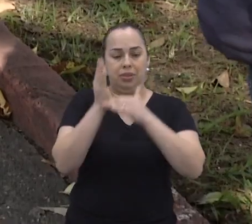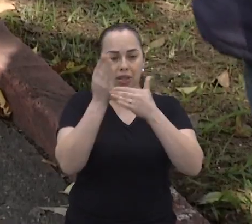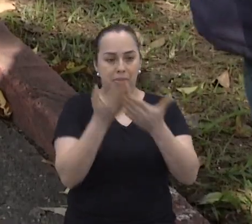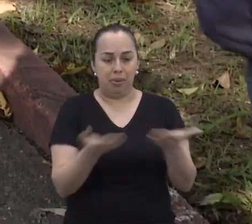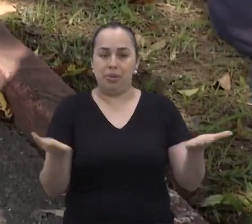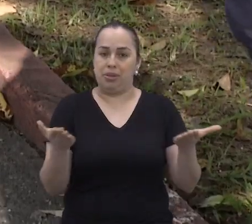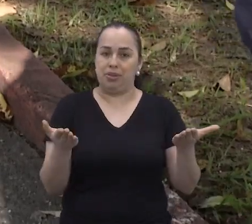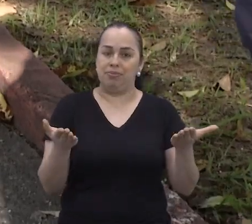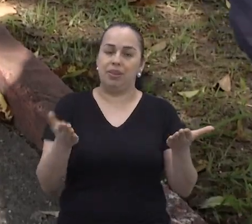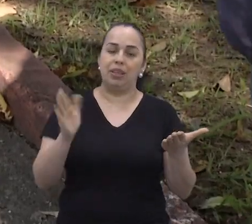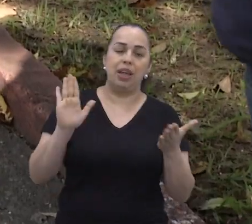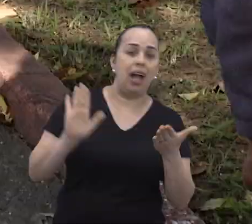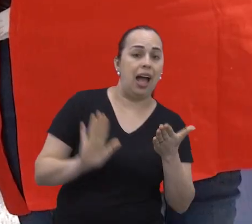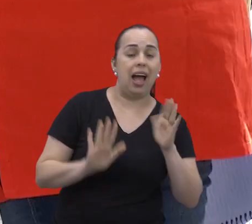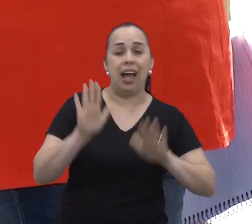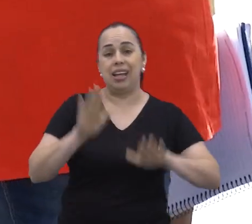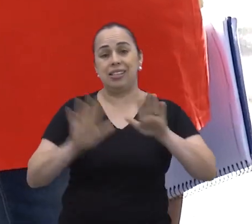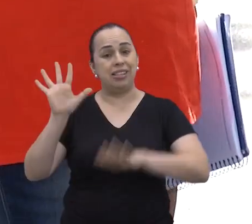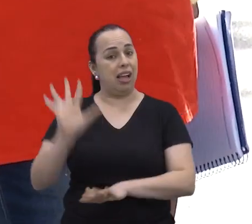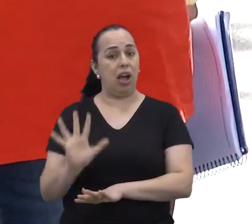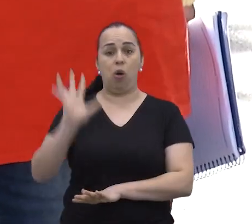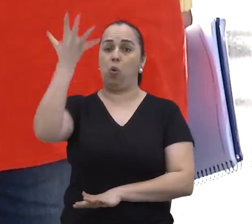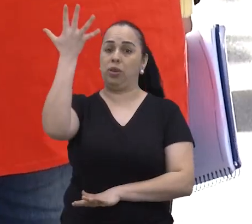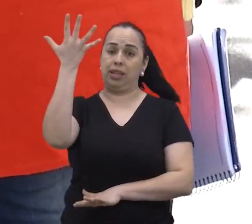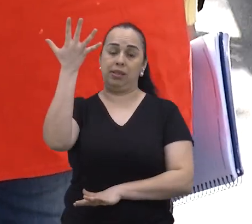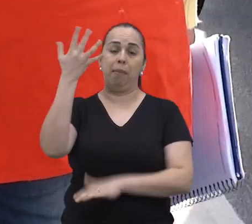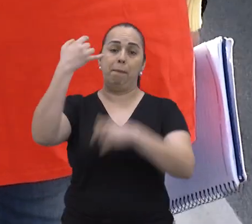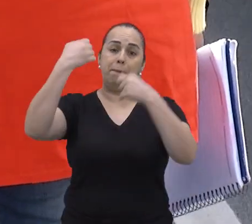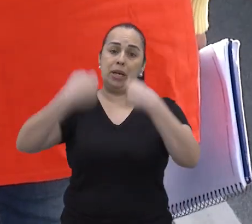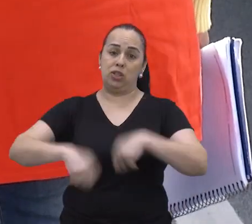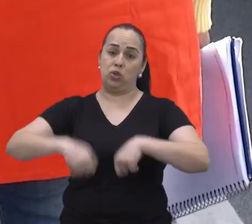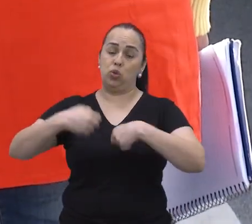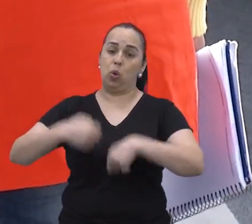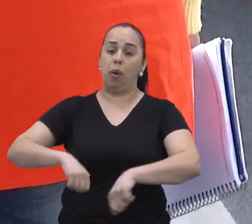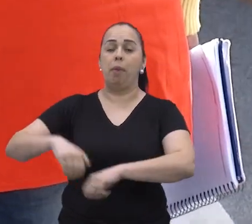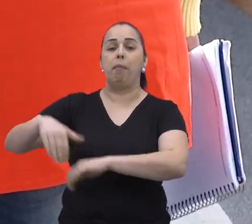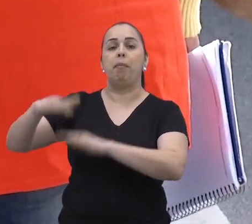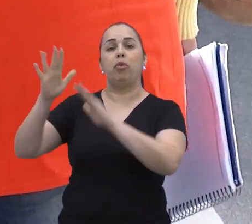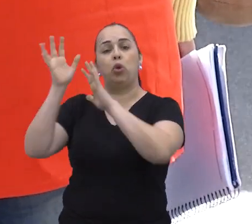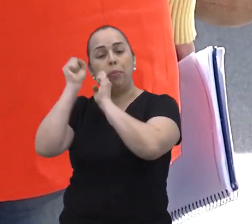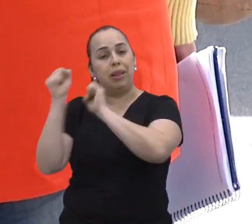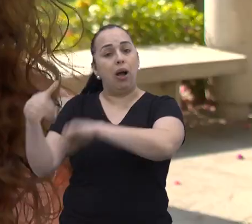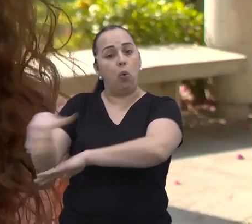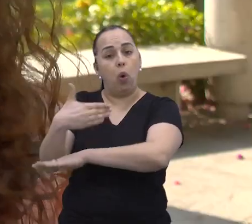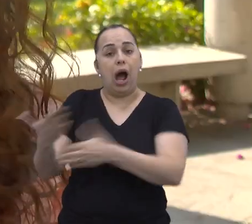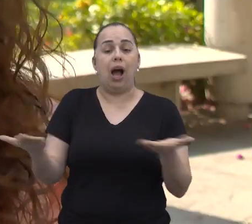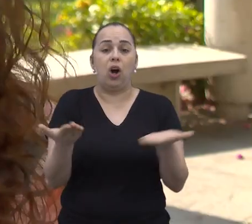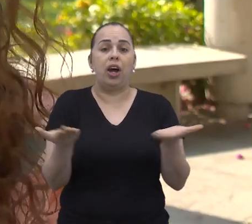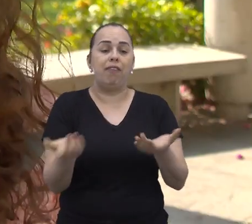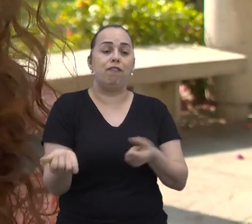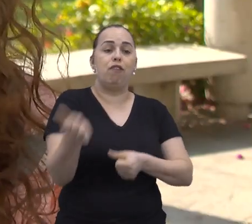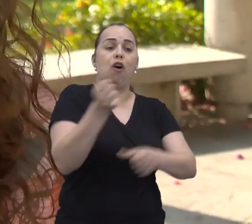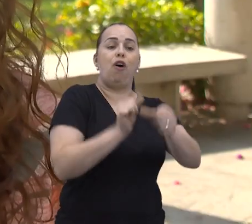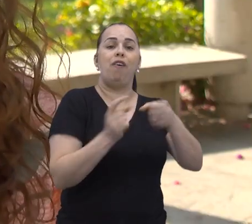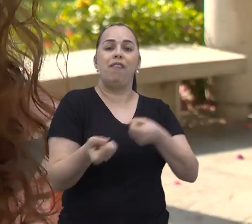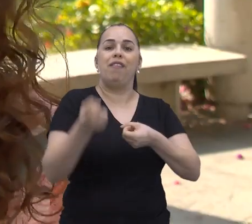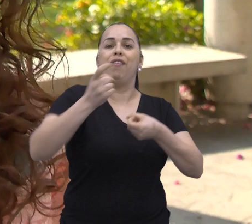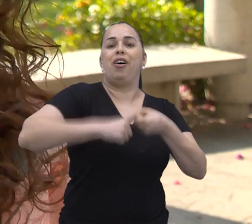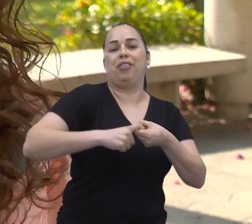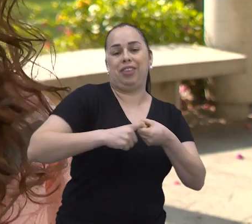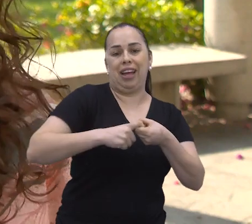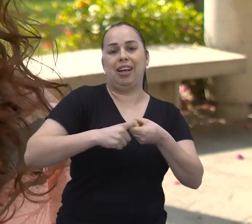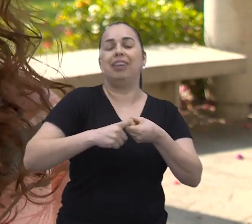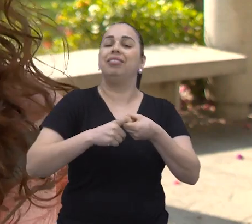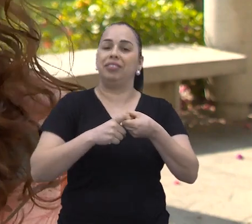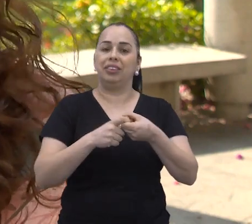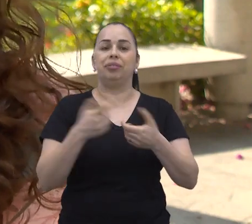dignidade de quem, por algum imprevisto ou adversidade, precisa recomeçar a vida. São pessoas que estão estigmatizadas,